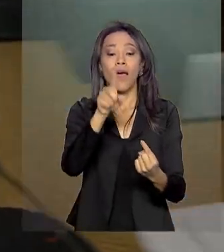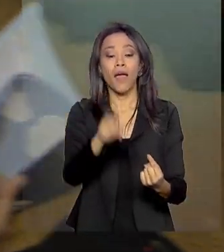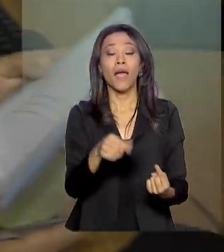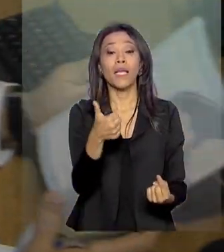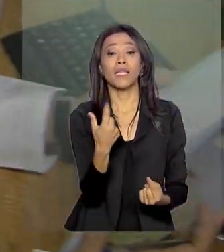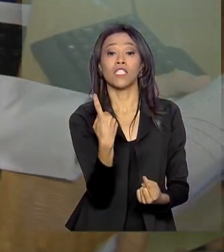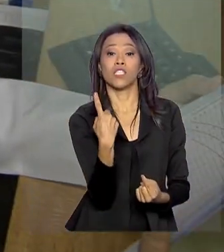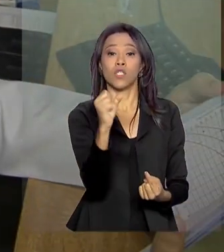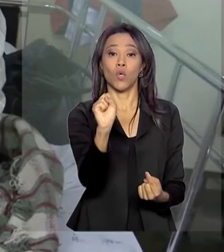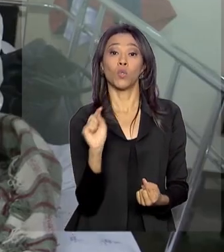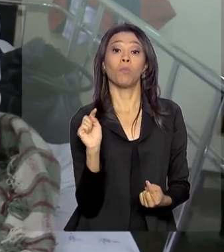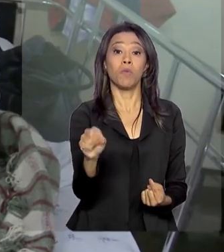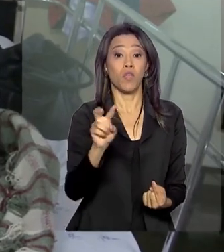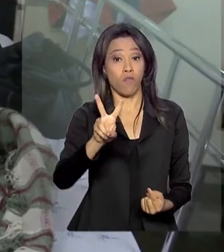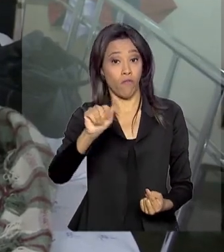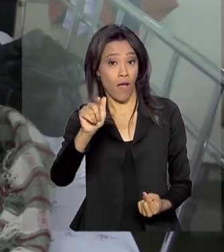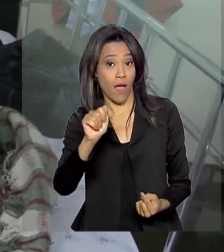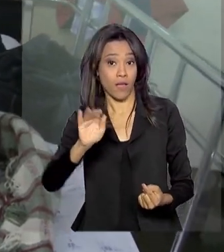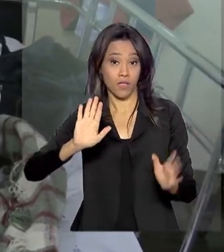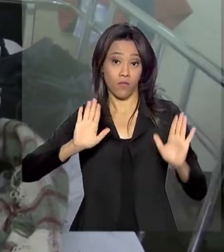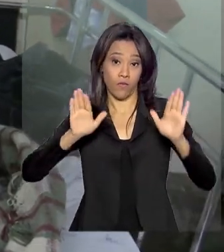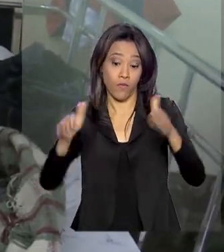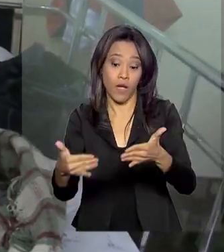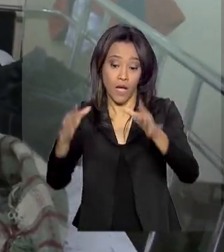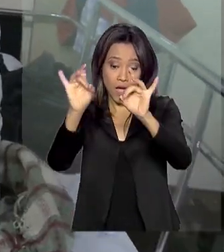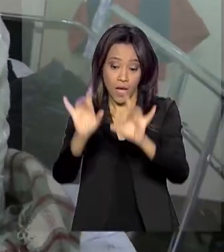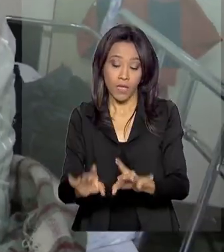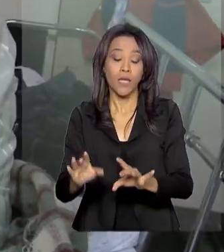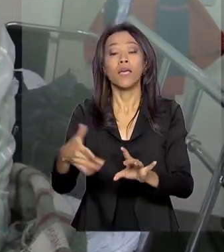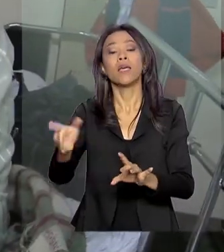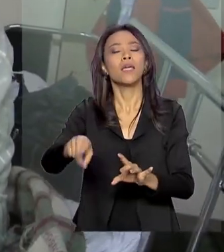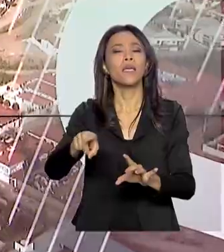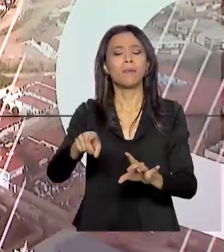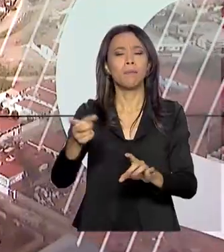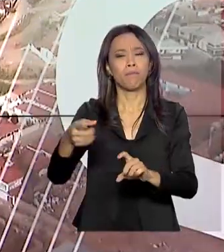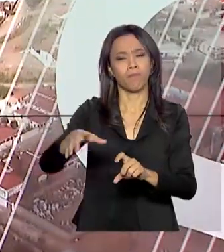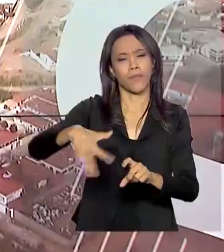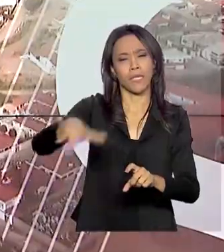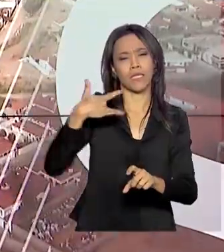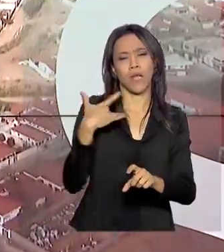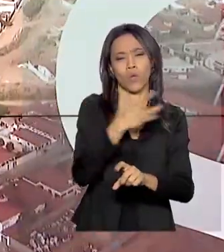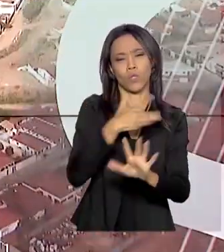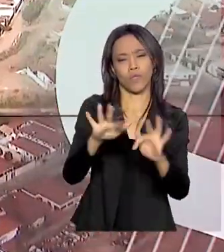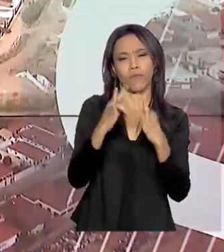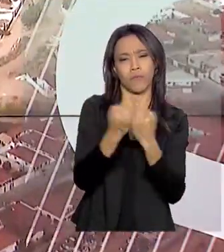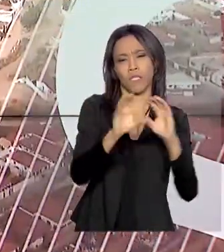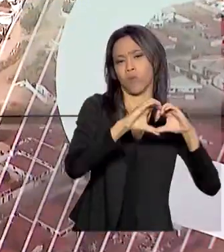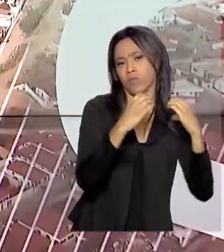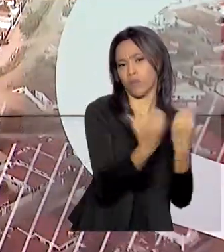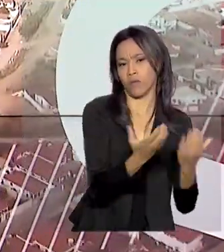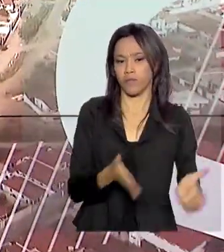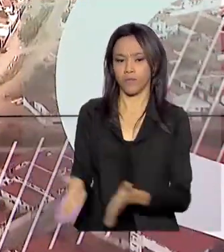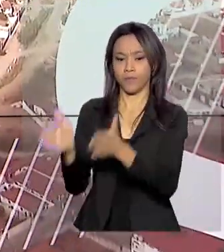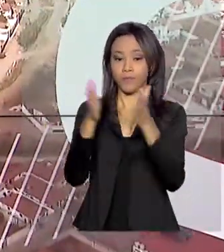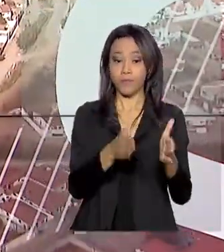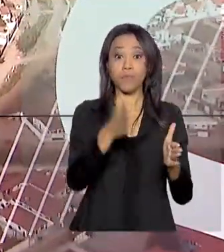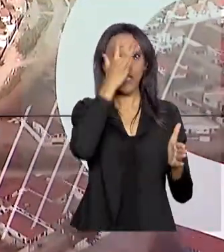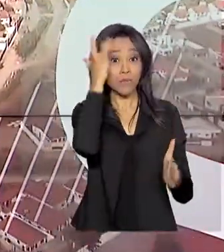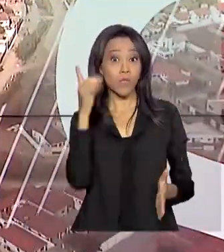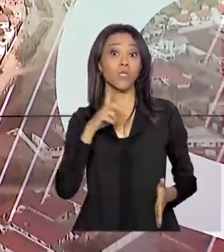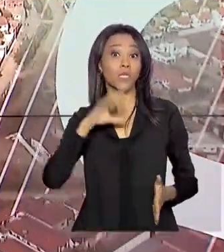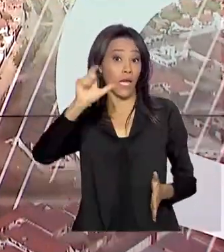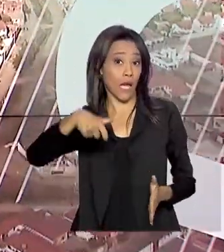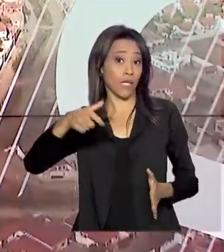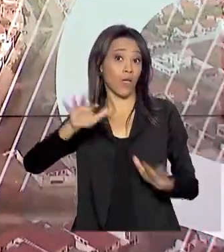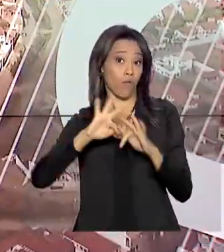vagas de especialistas em medicina da família e comunidade. Olha, e os beneficiários do Bolsa Família vão ter